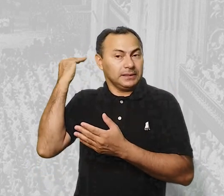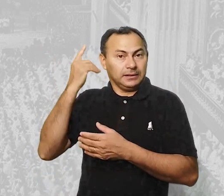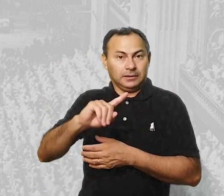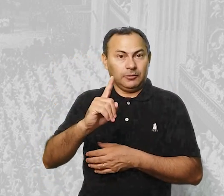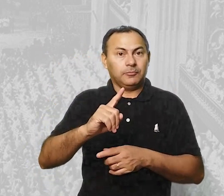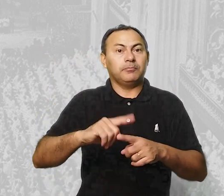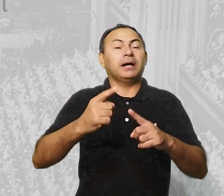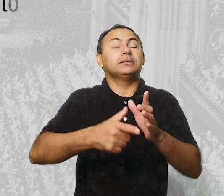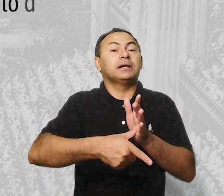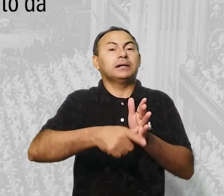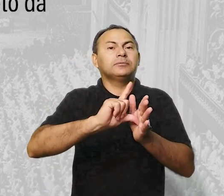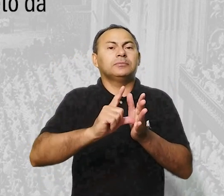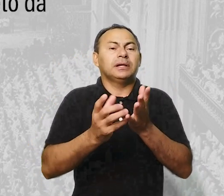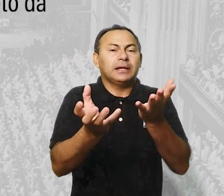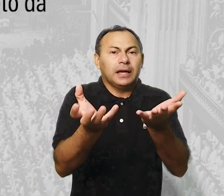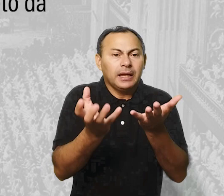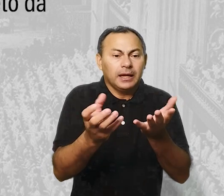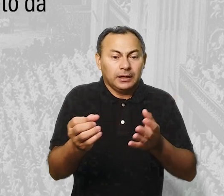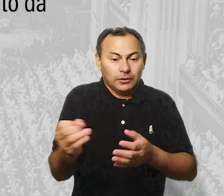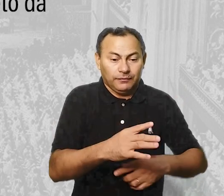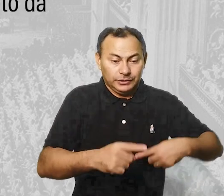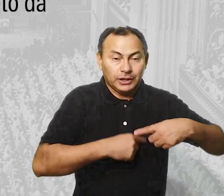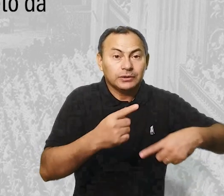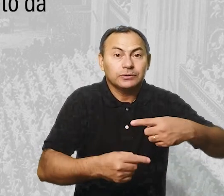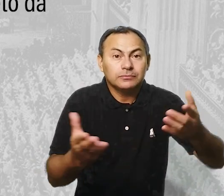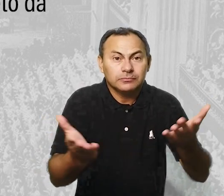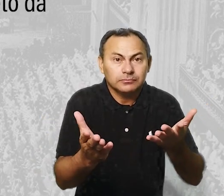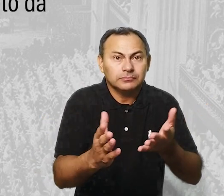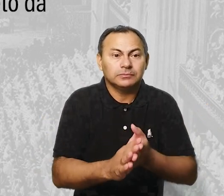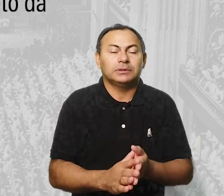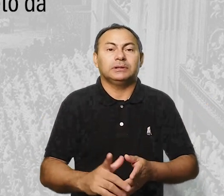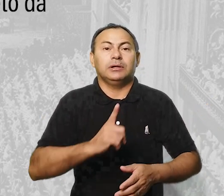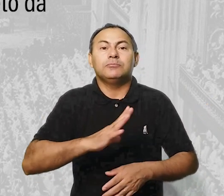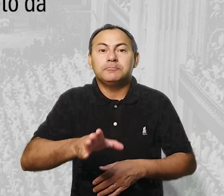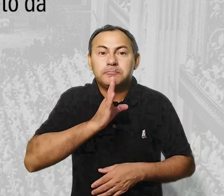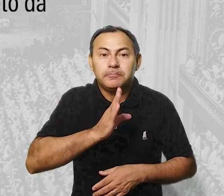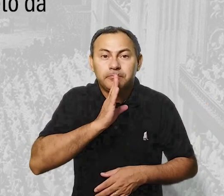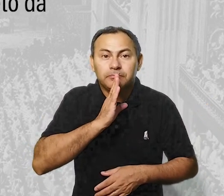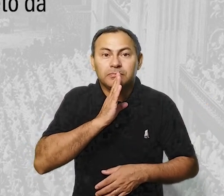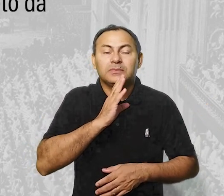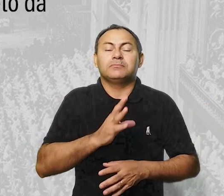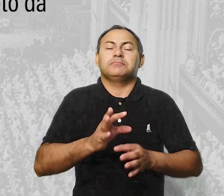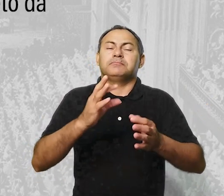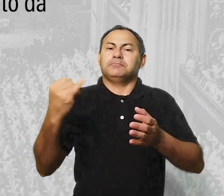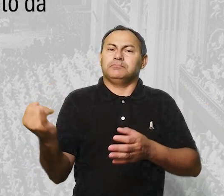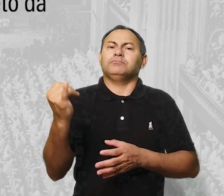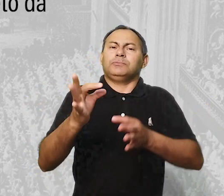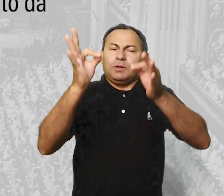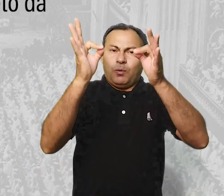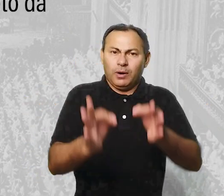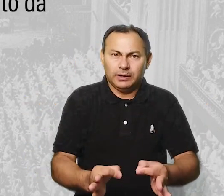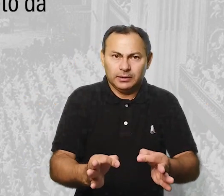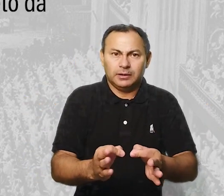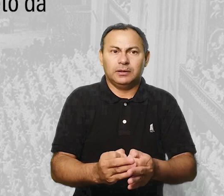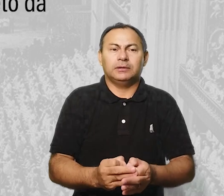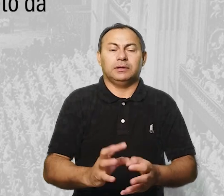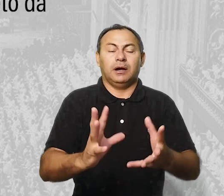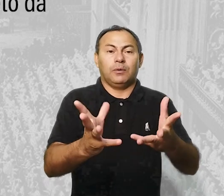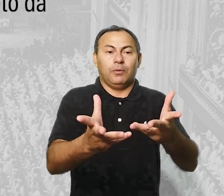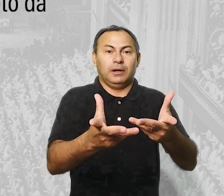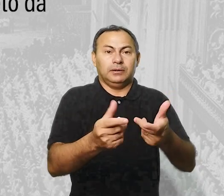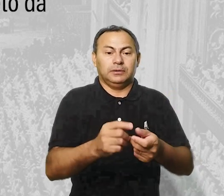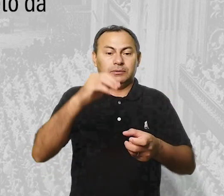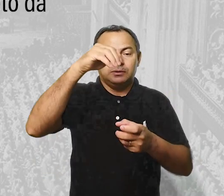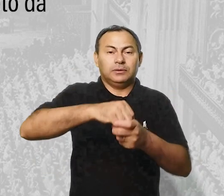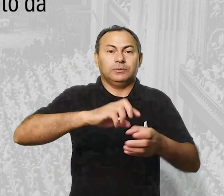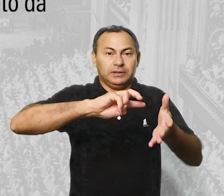mas antes, propor às novas gerações chegar a um conhecimento criticamente correto da atualidade e do